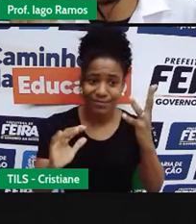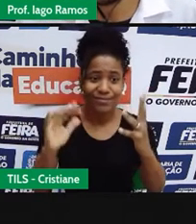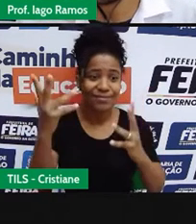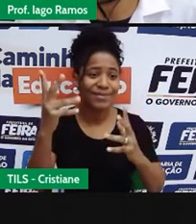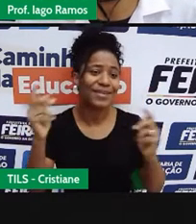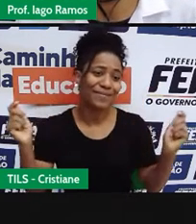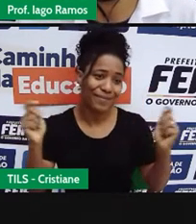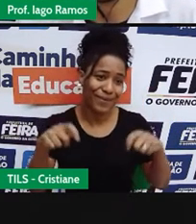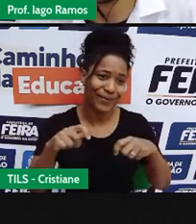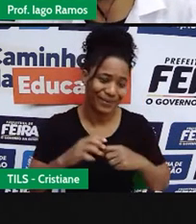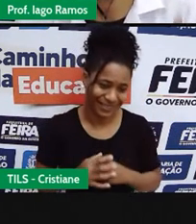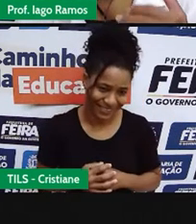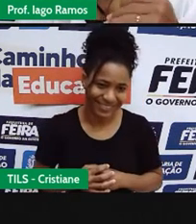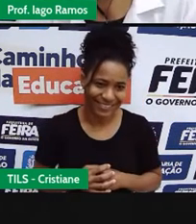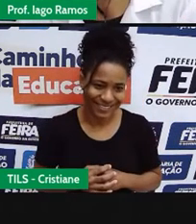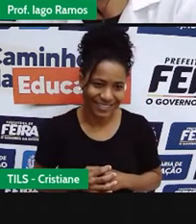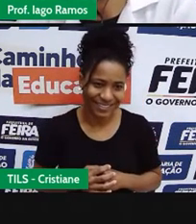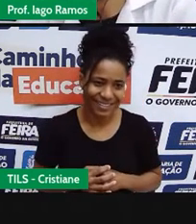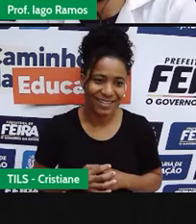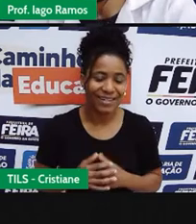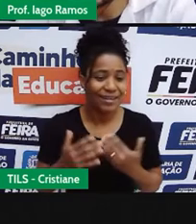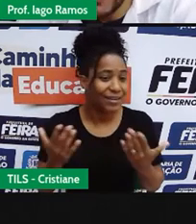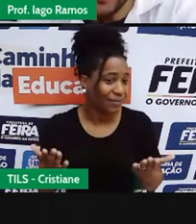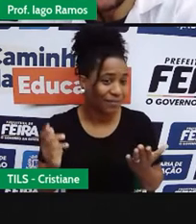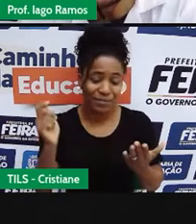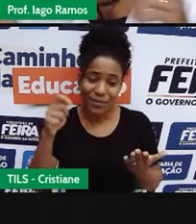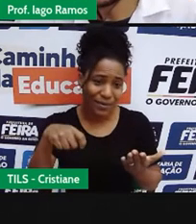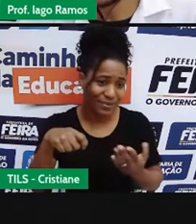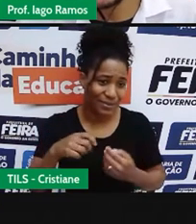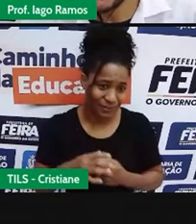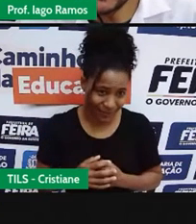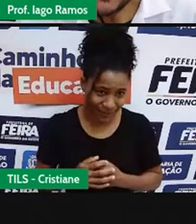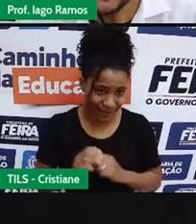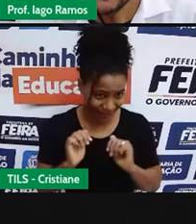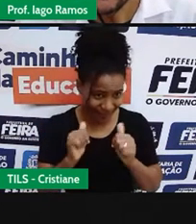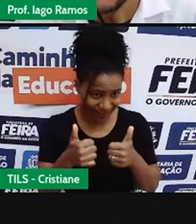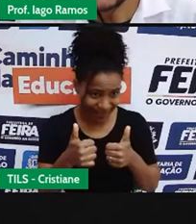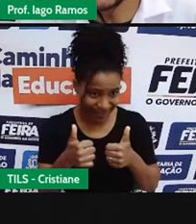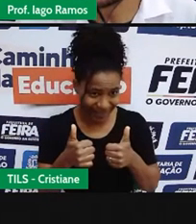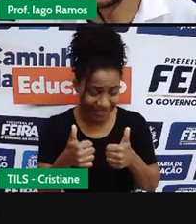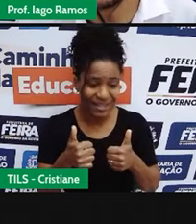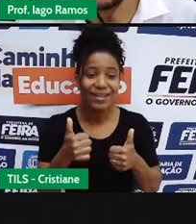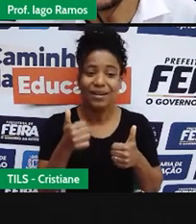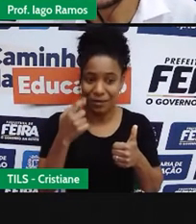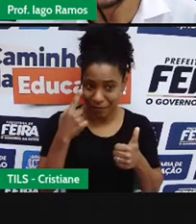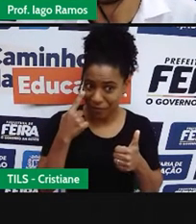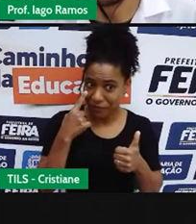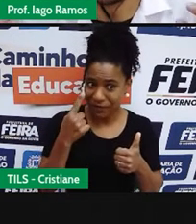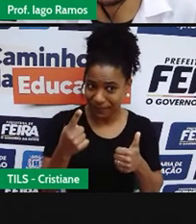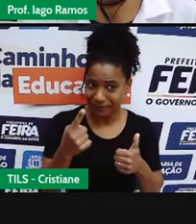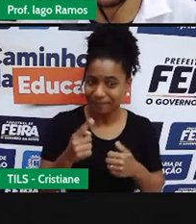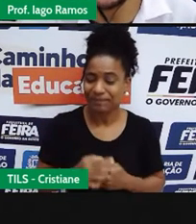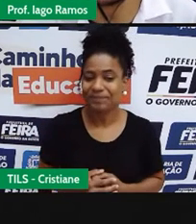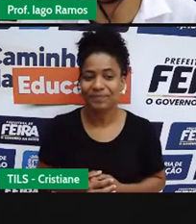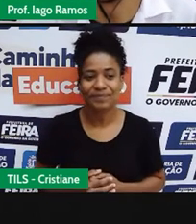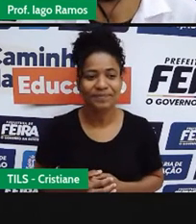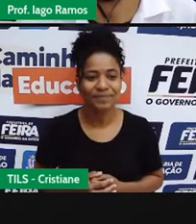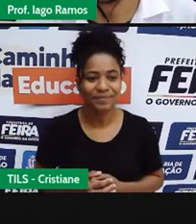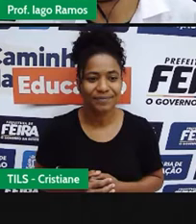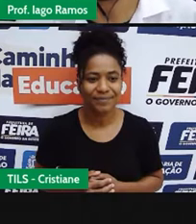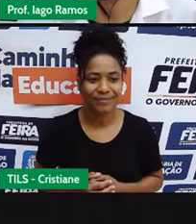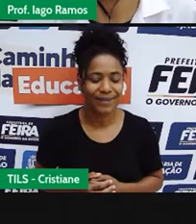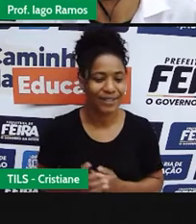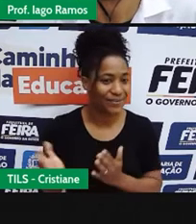situações que possam fazer parte do nosso dia a dia. Beleza? Tranquilo? Bom, então vem,